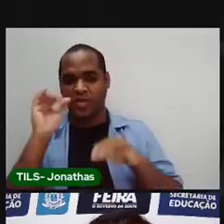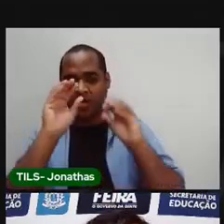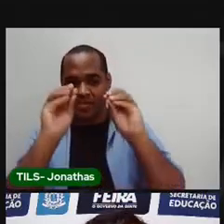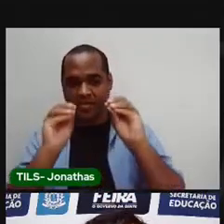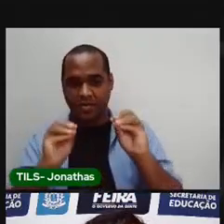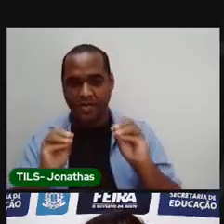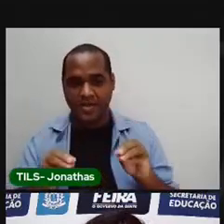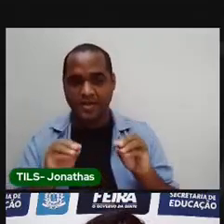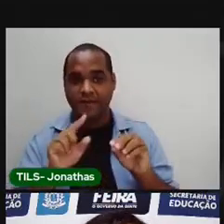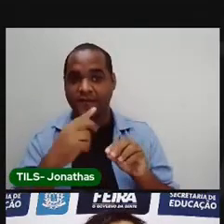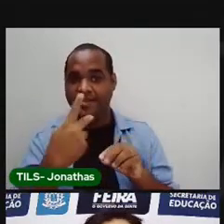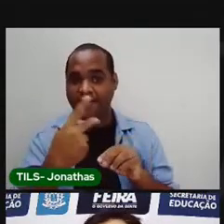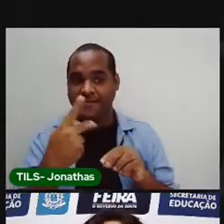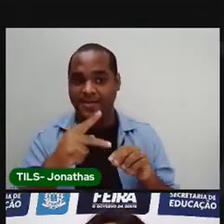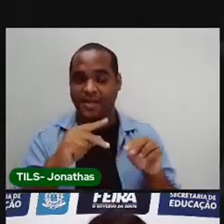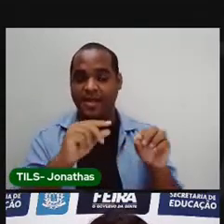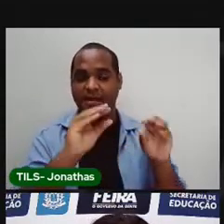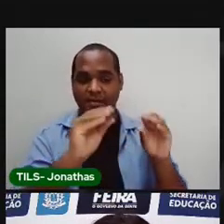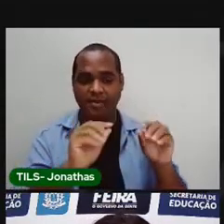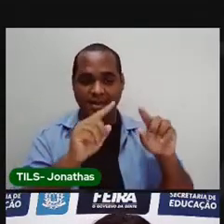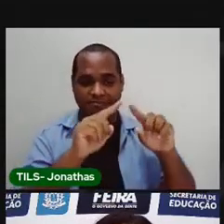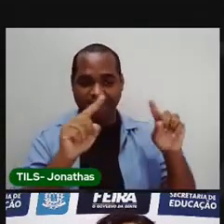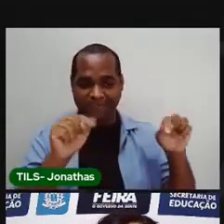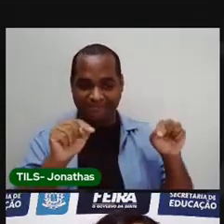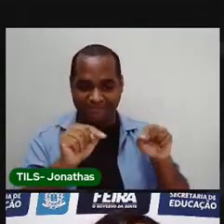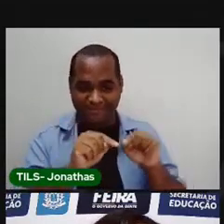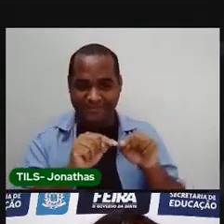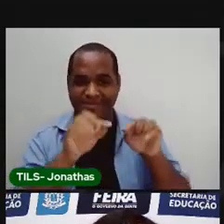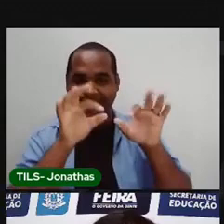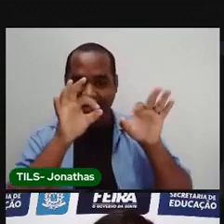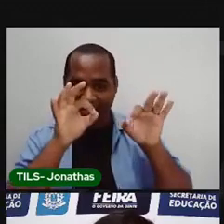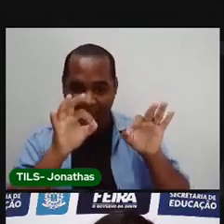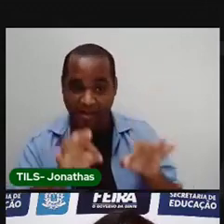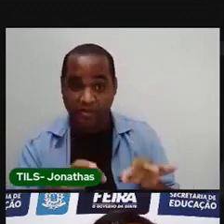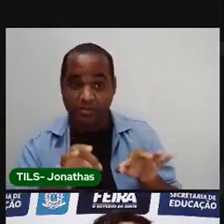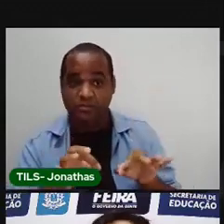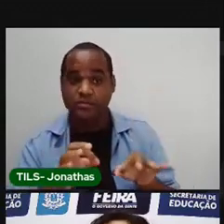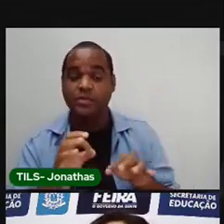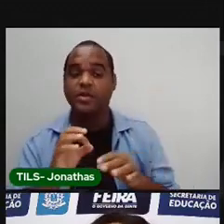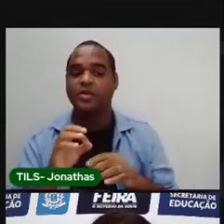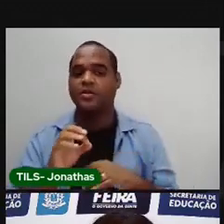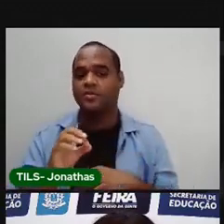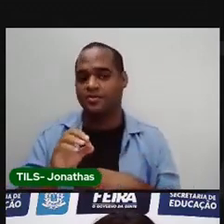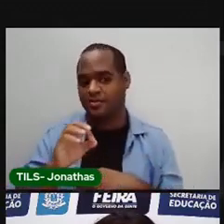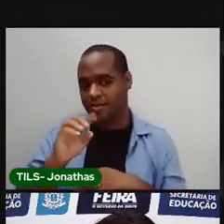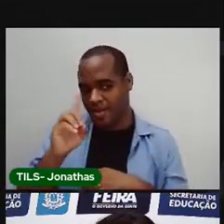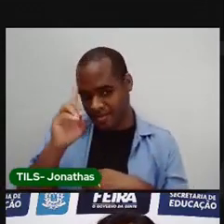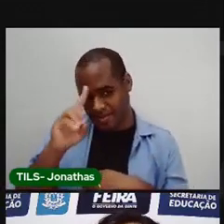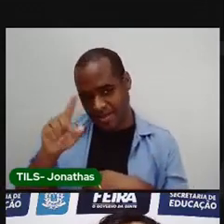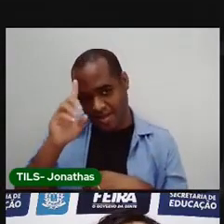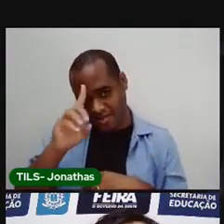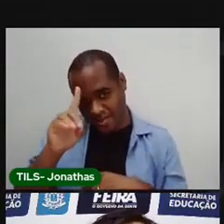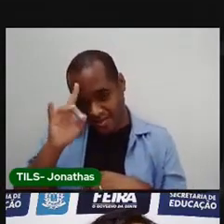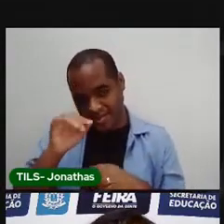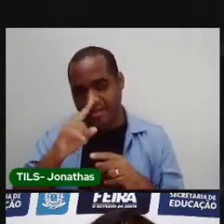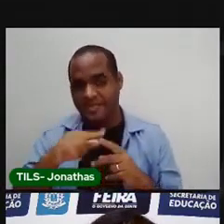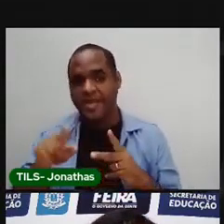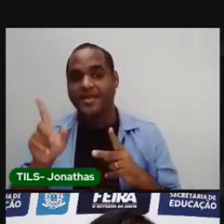nos quadradinhos bem pertinhos. Diariamente. Lembra que é todo dia.